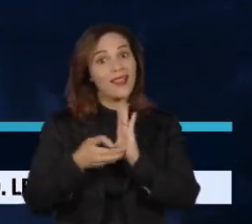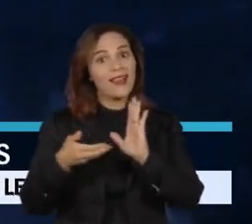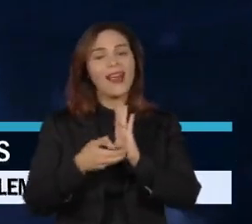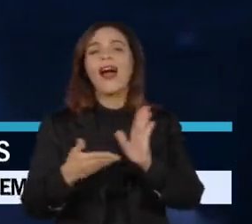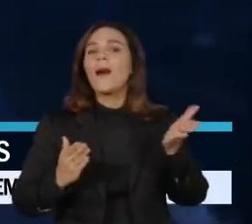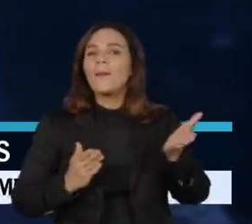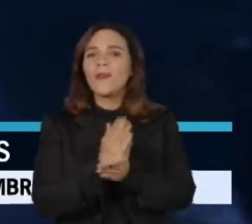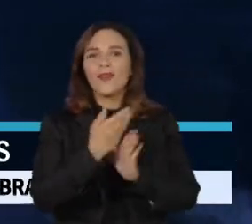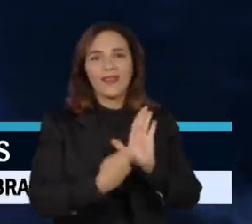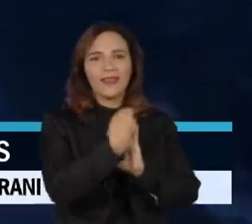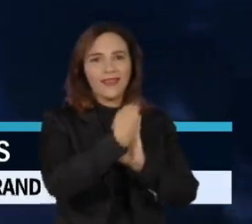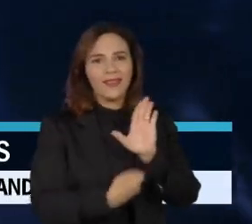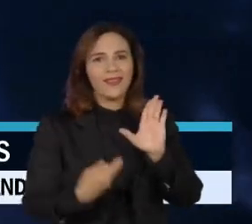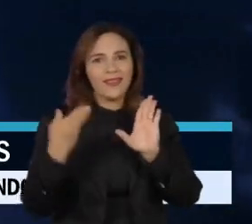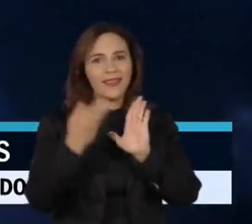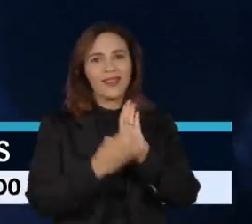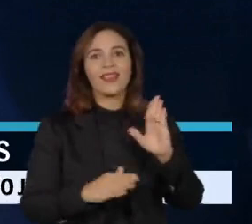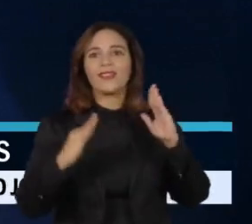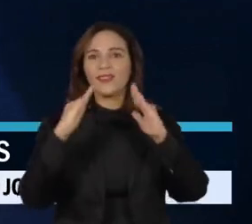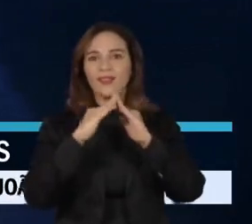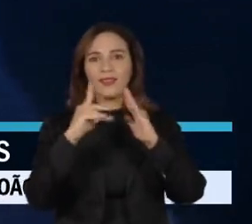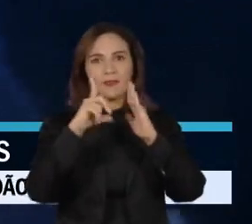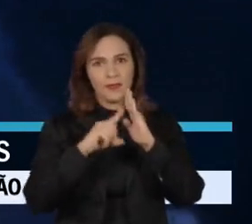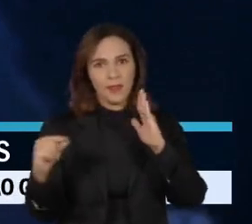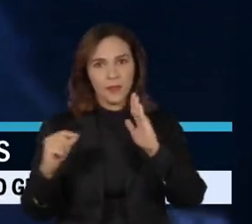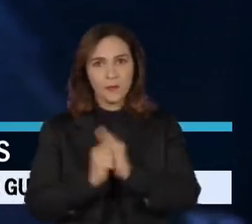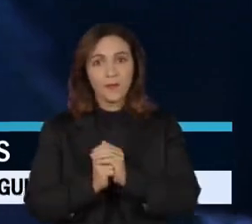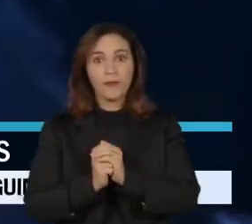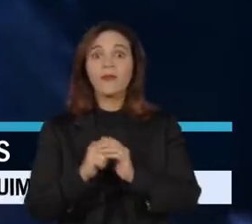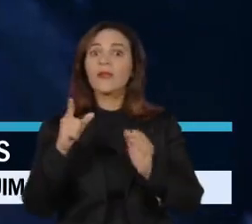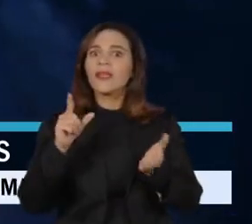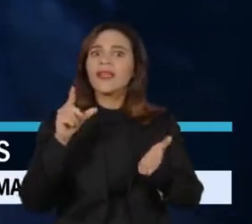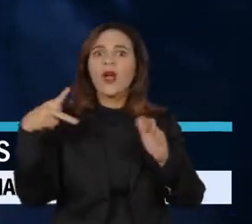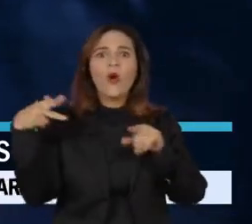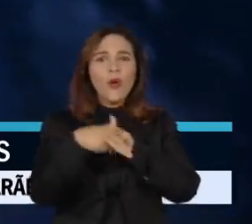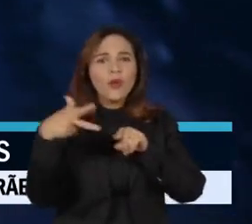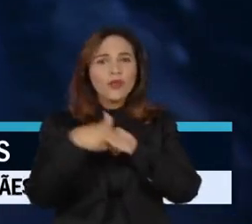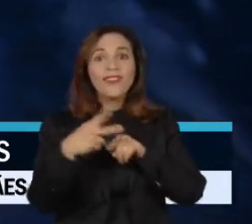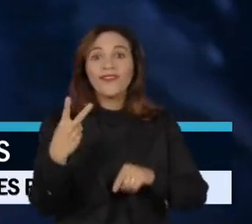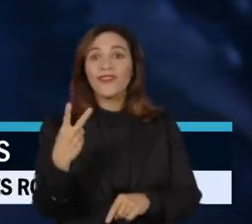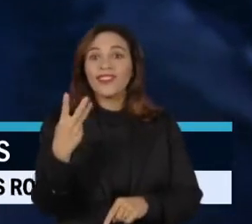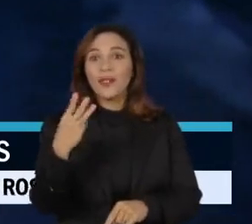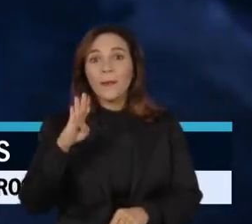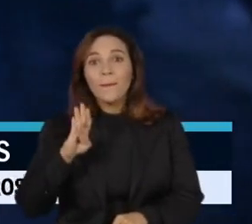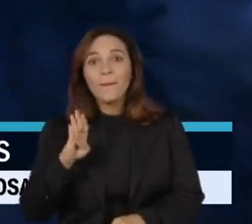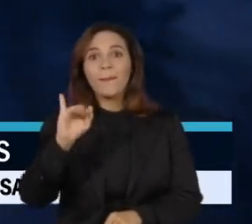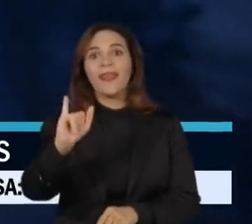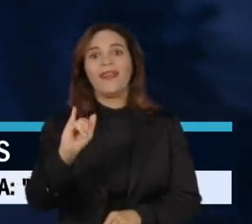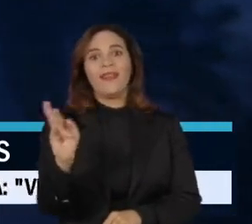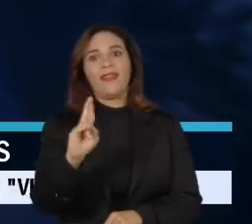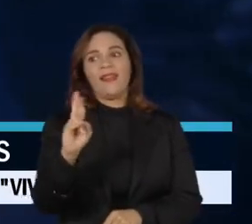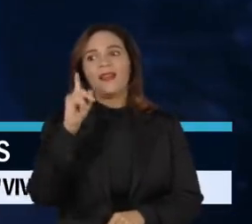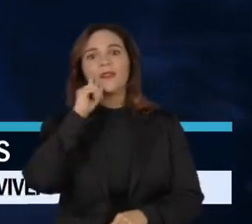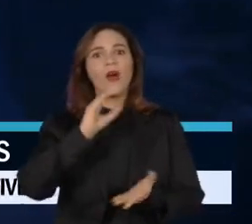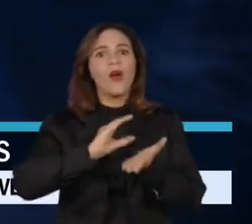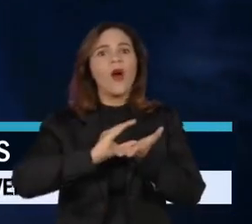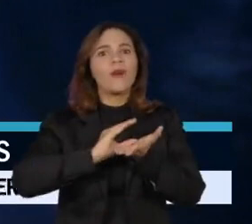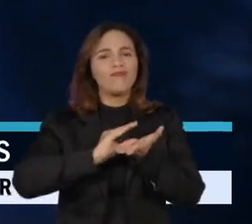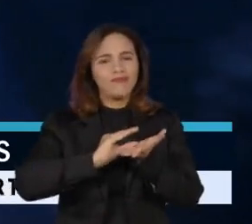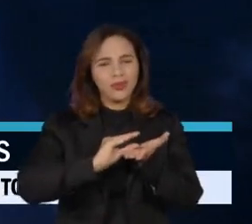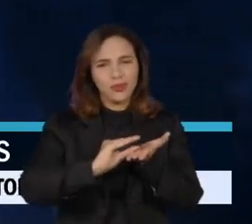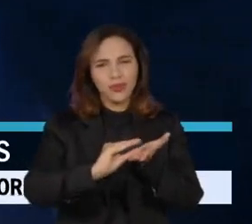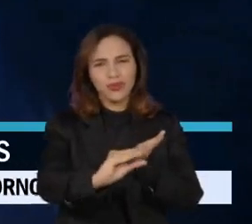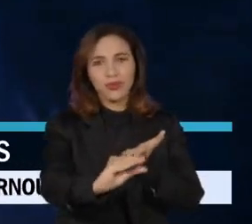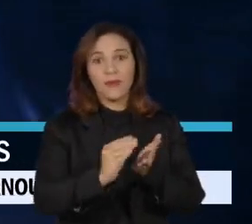texto enviado pelo Palácio do Planalto. Os cortes previstos no setor chegam a 23 bilhões de reais. O desafio do